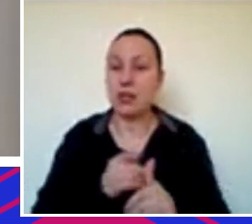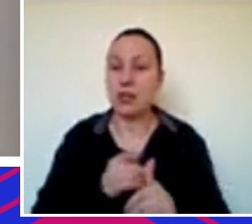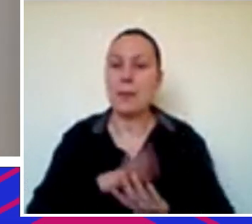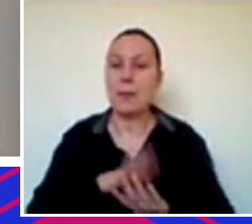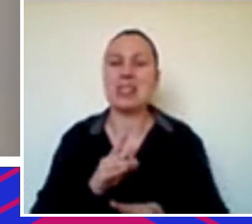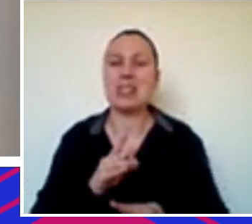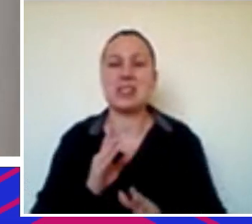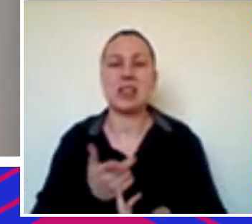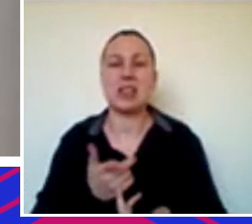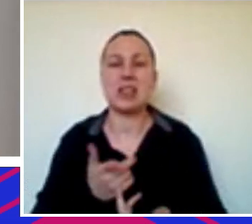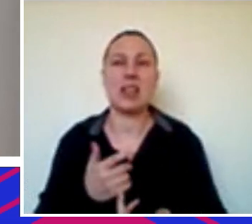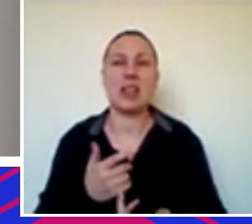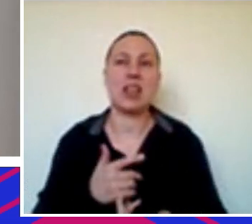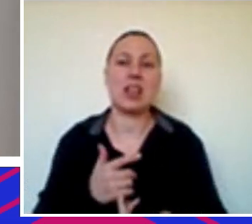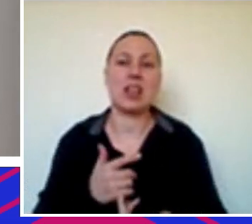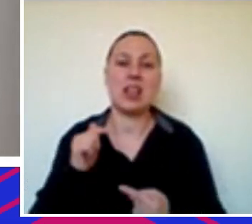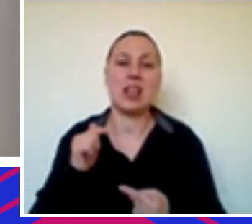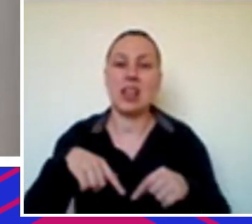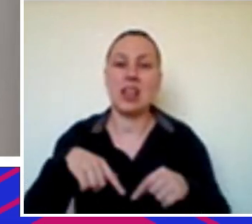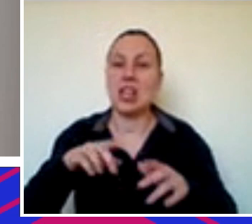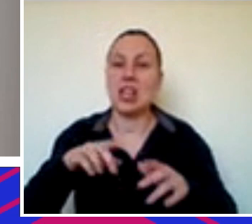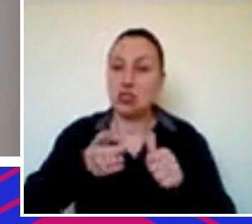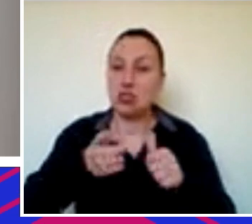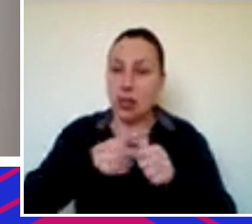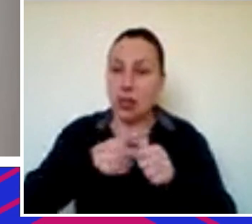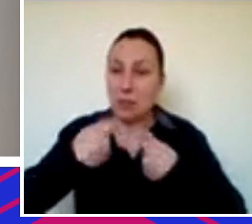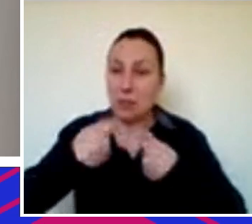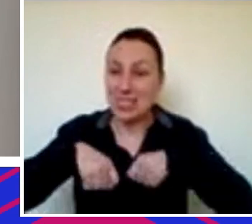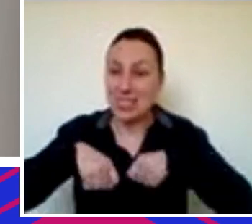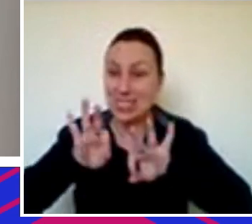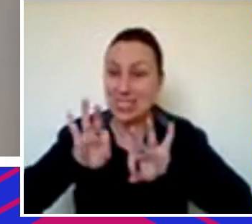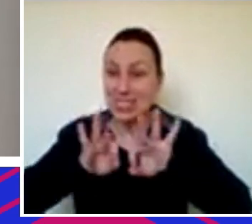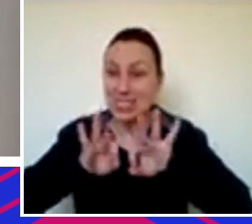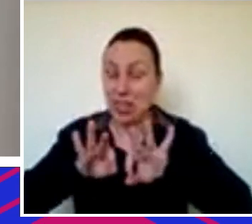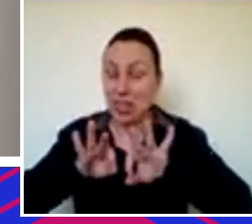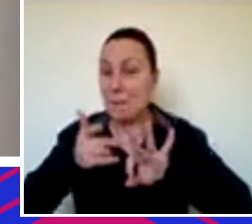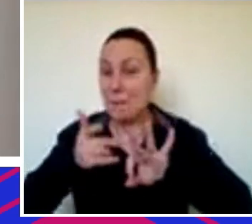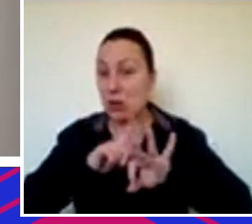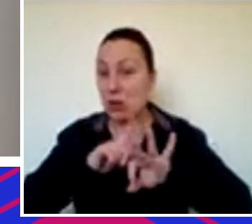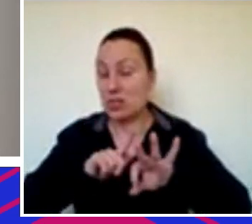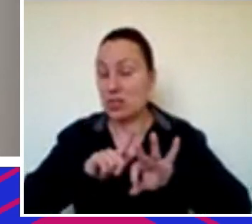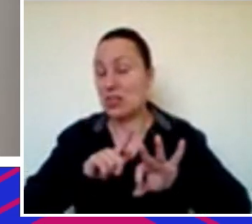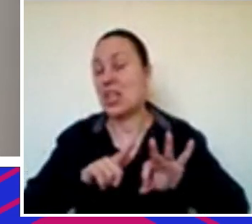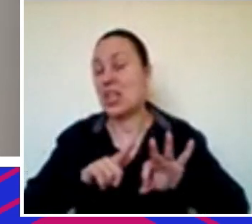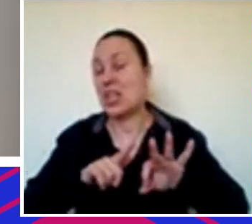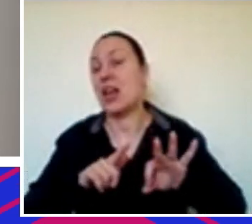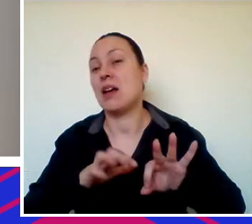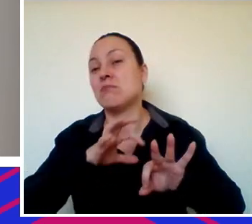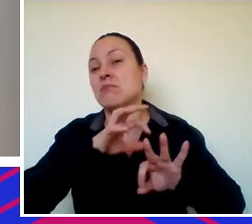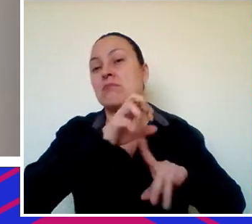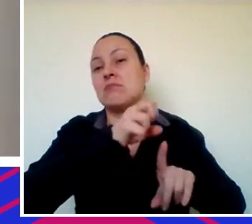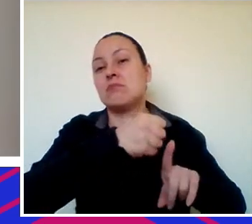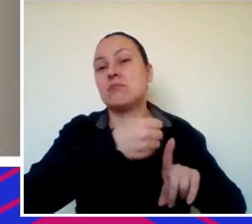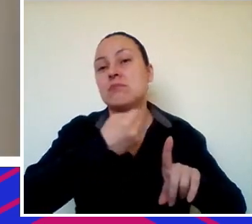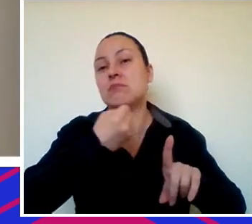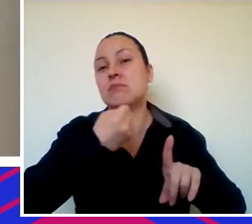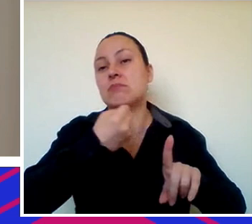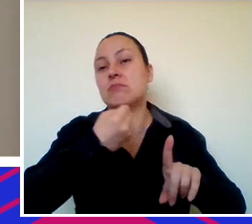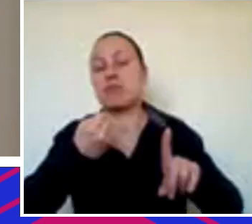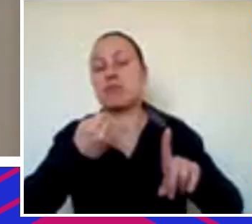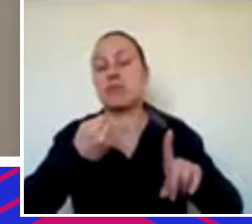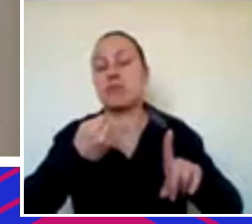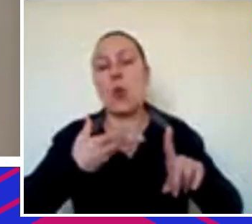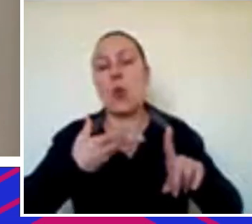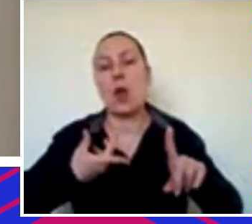específica do equity que exige você ter a casa muito arrumada para você conseguir acessar de uma maneira eficiente, né e quanto melhor